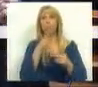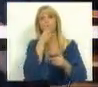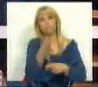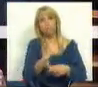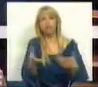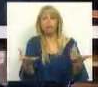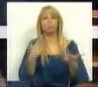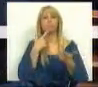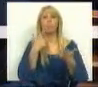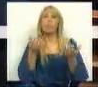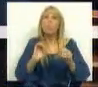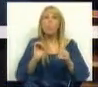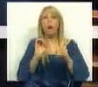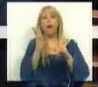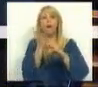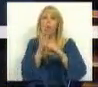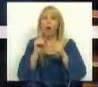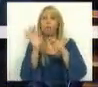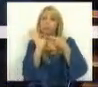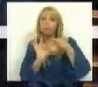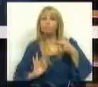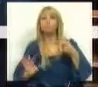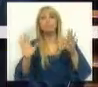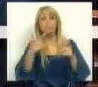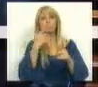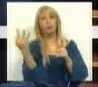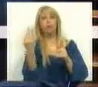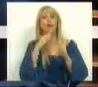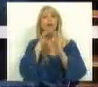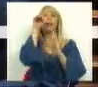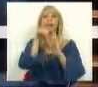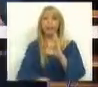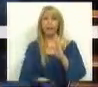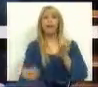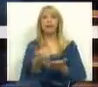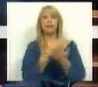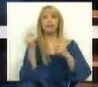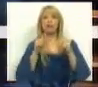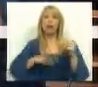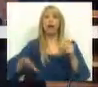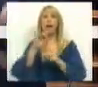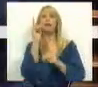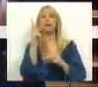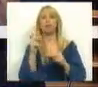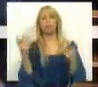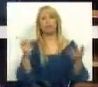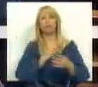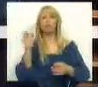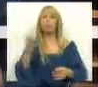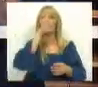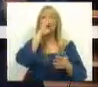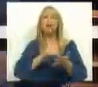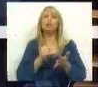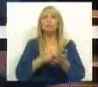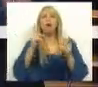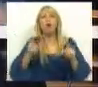embora sem discriminação, é certo, para uma quebra da receita fiscal na área do IVA. Sr. Primeiro-Ministro, o que é que está à espera?